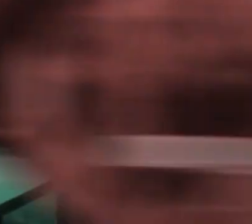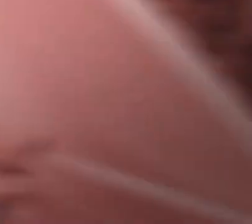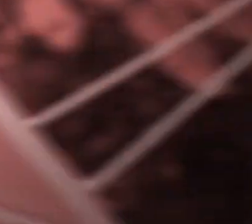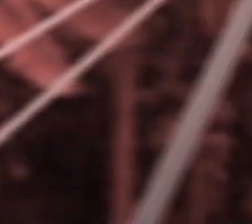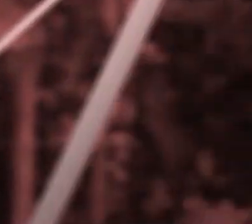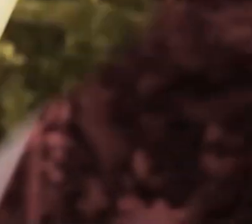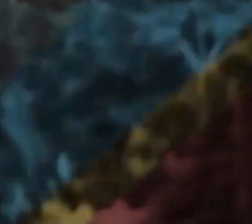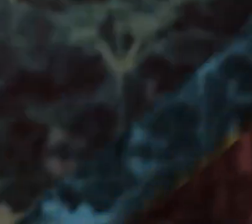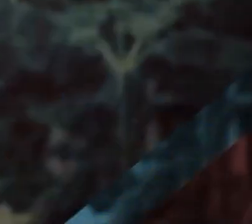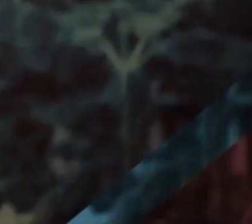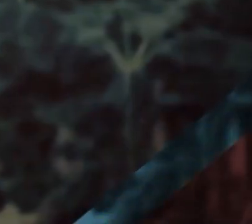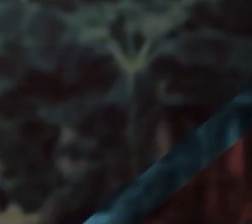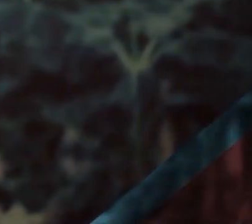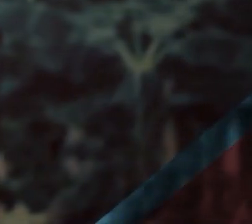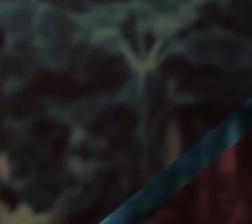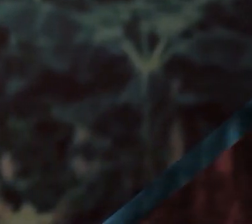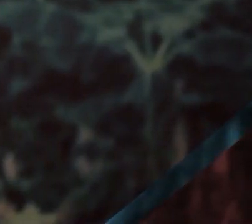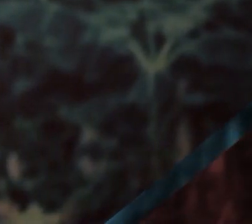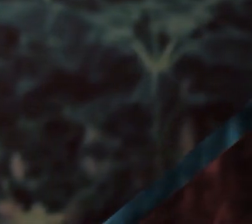Agradeço a de todos e